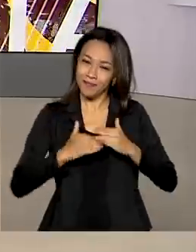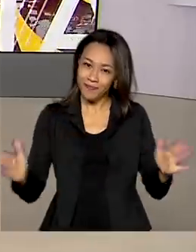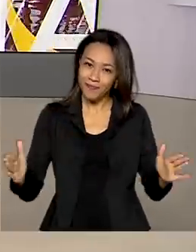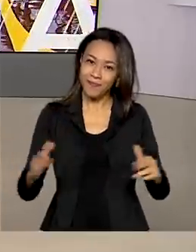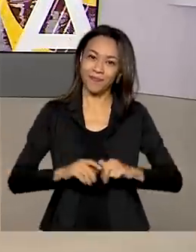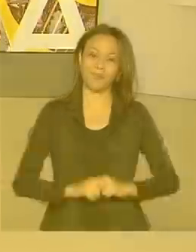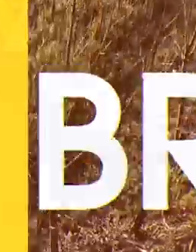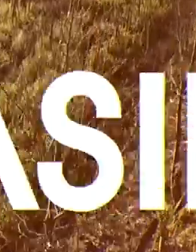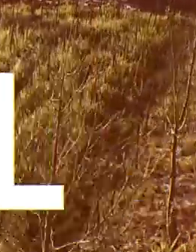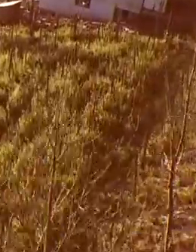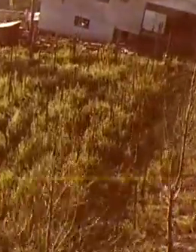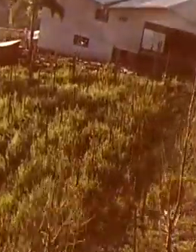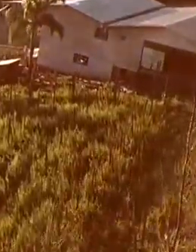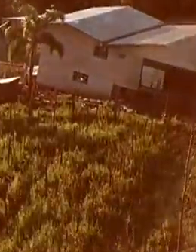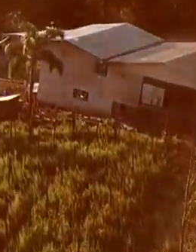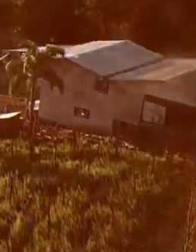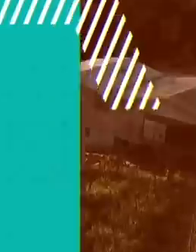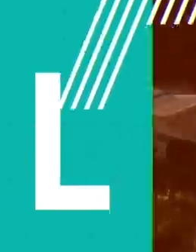no ar.